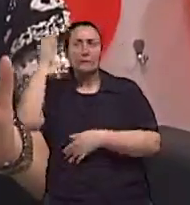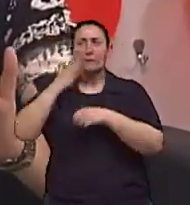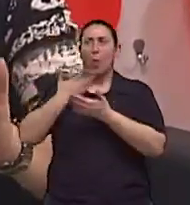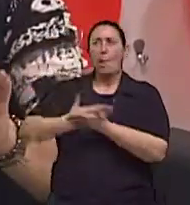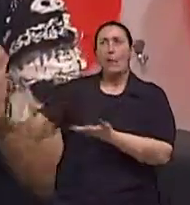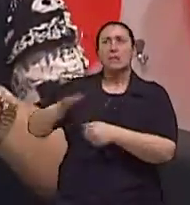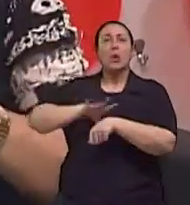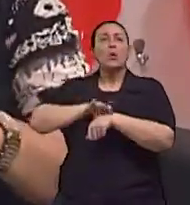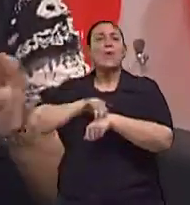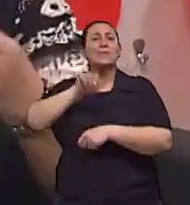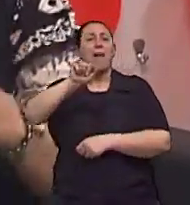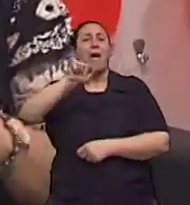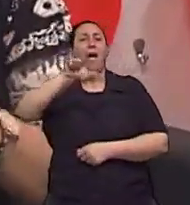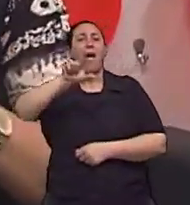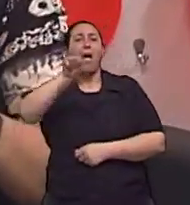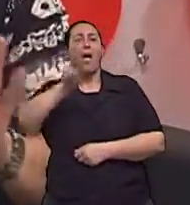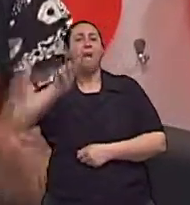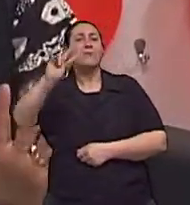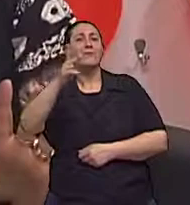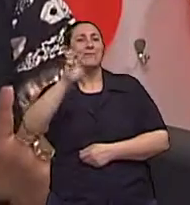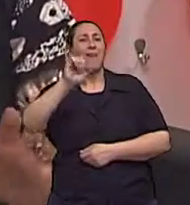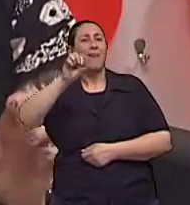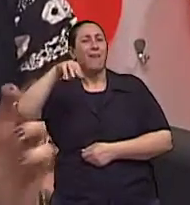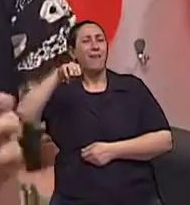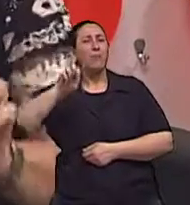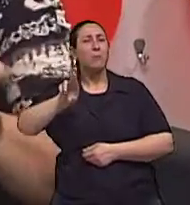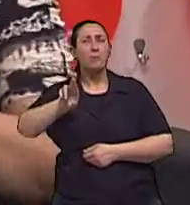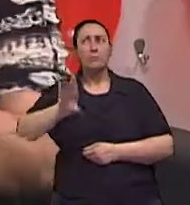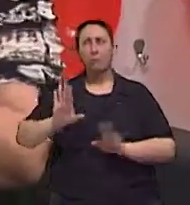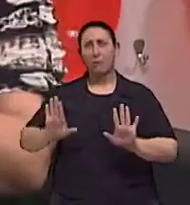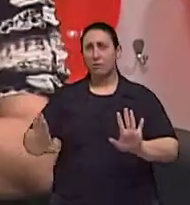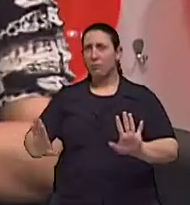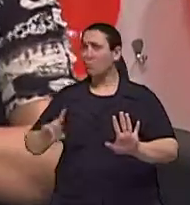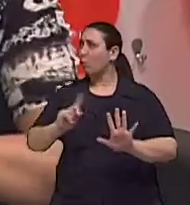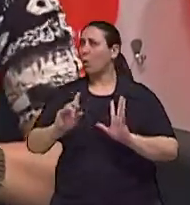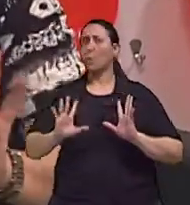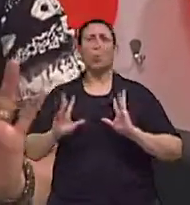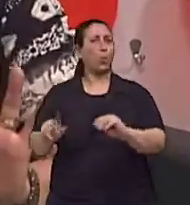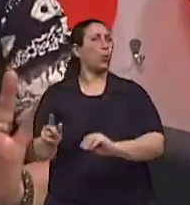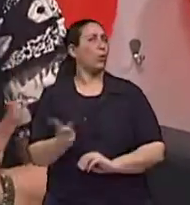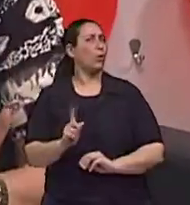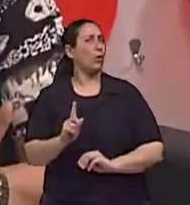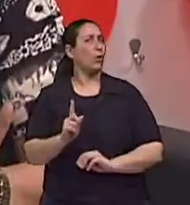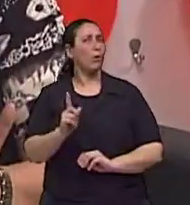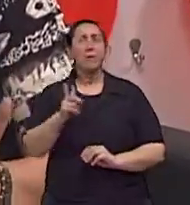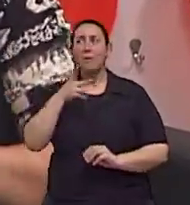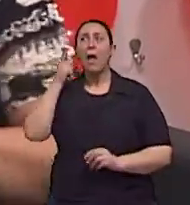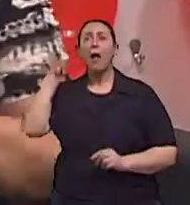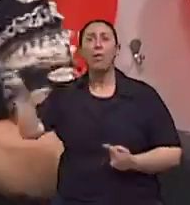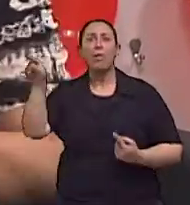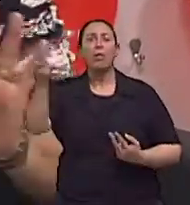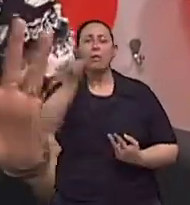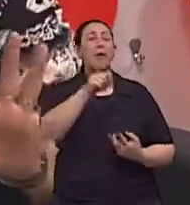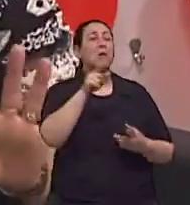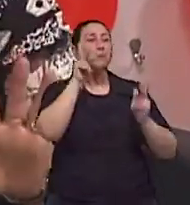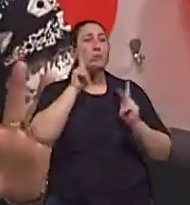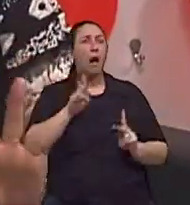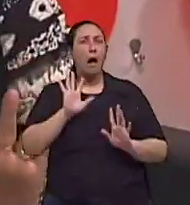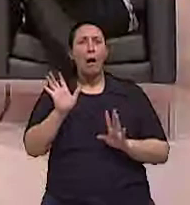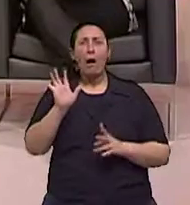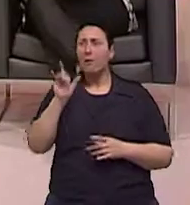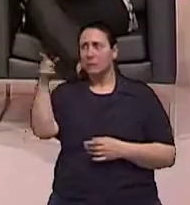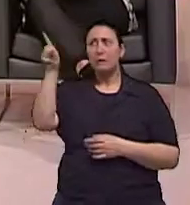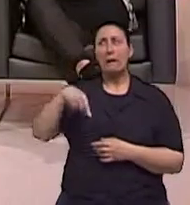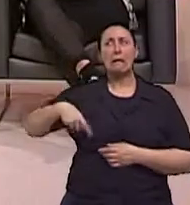Exato Até porque para o leigo, para nós, e isso é do ser humano a gente botar em gavetinhas até fica mais fácil às vezes, né? A gente fecha e às vezes não quer